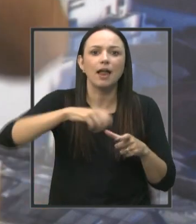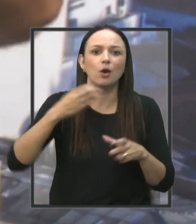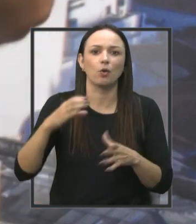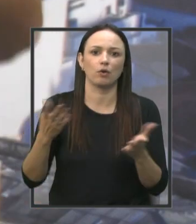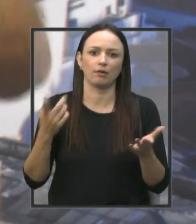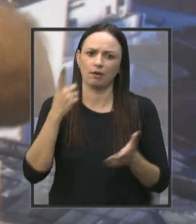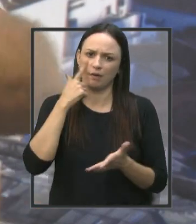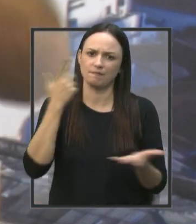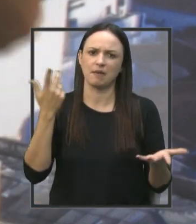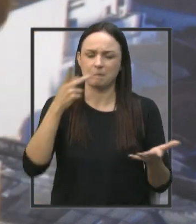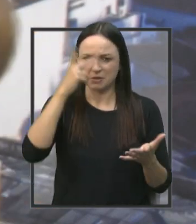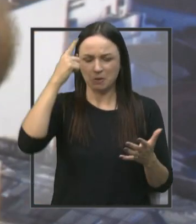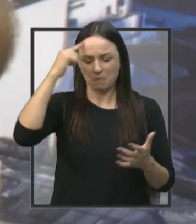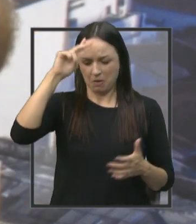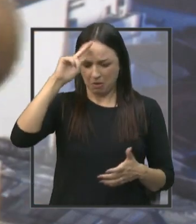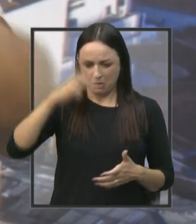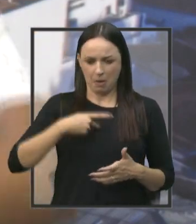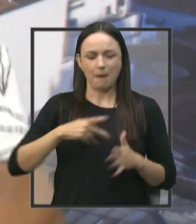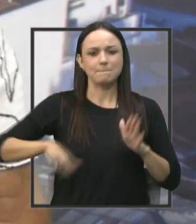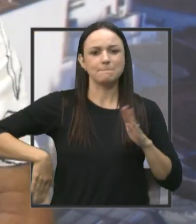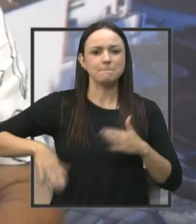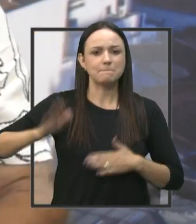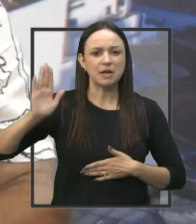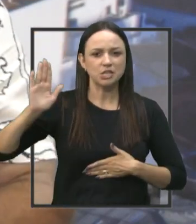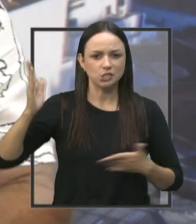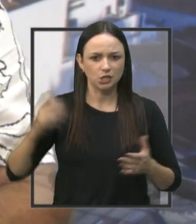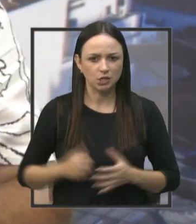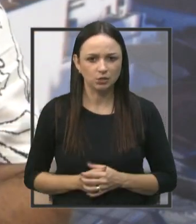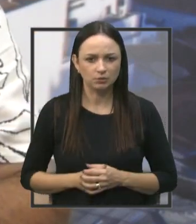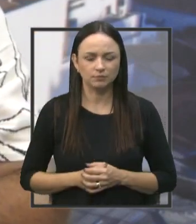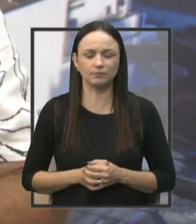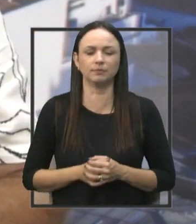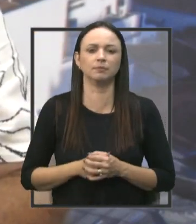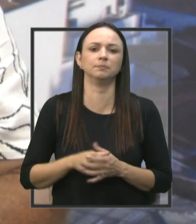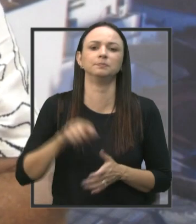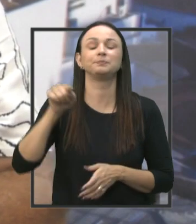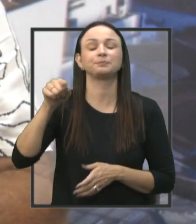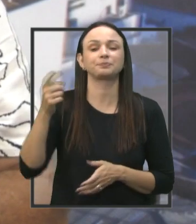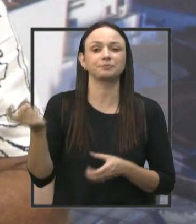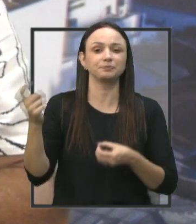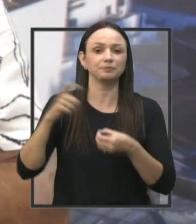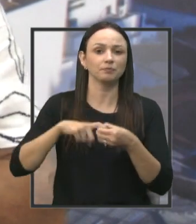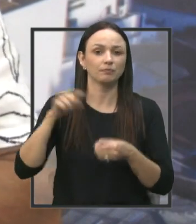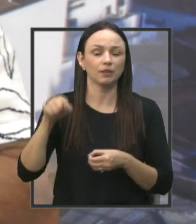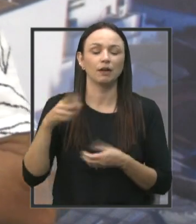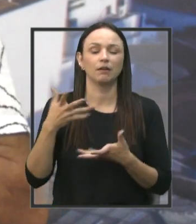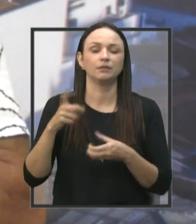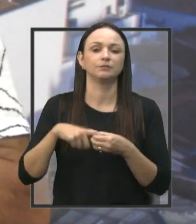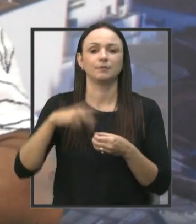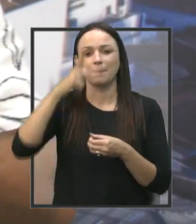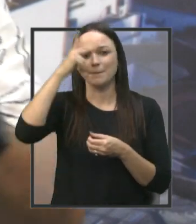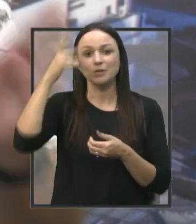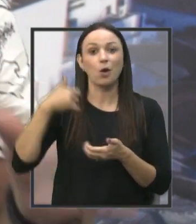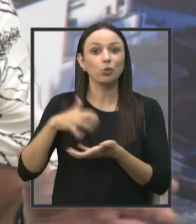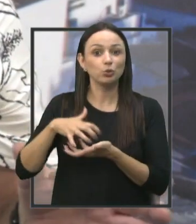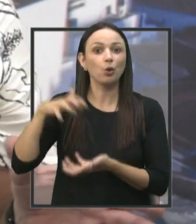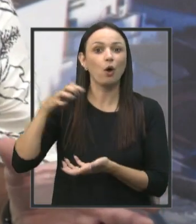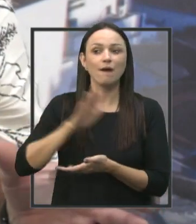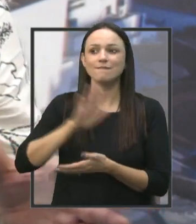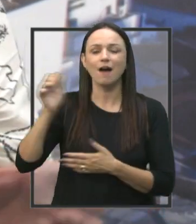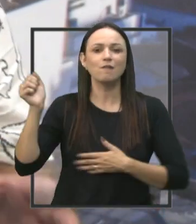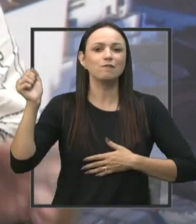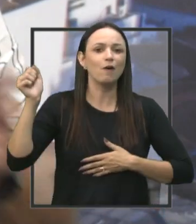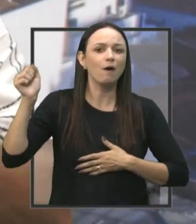vai vendo, pessoal mesquinho, bandido, tá? Mas nós podemos retornar, o próprio pessoal idoso que ia lá para os